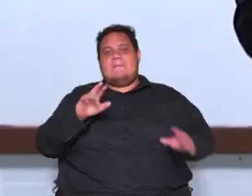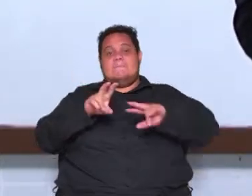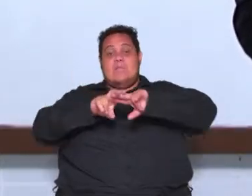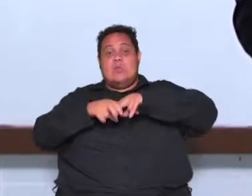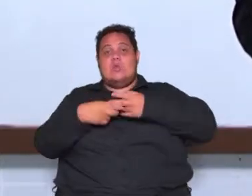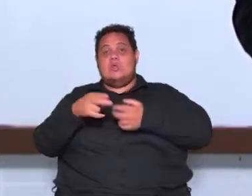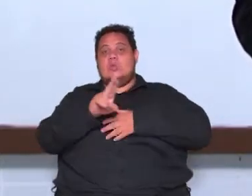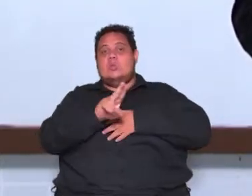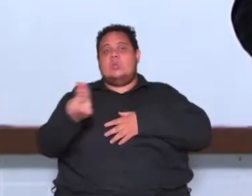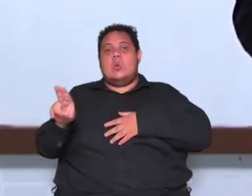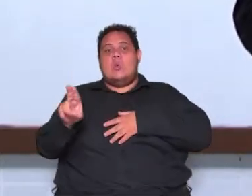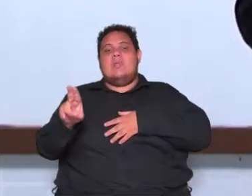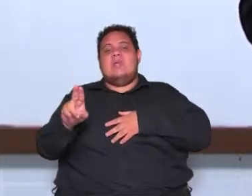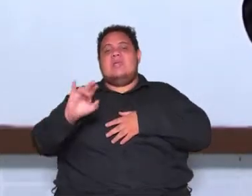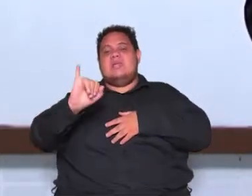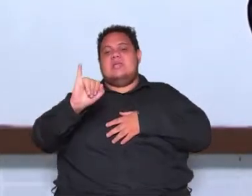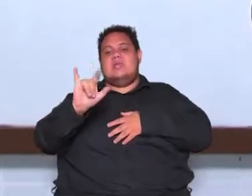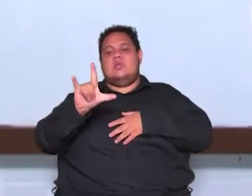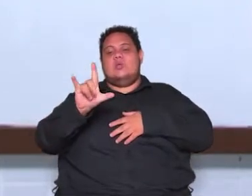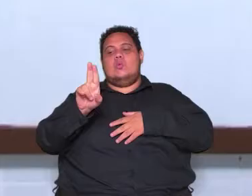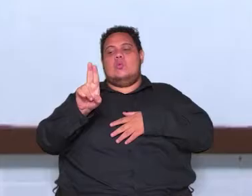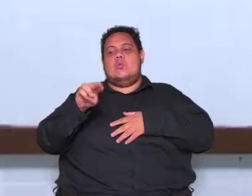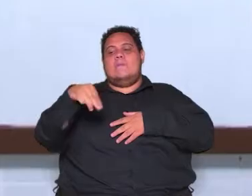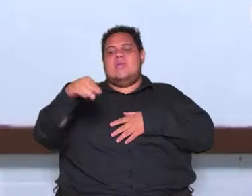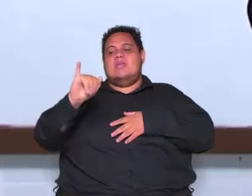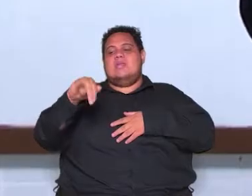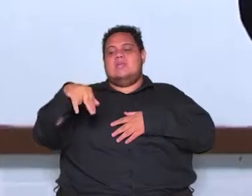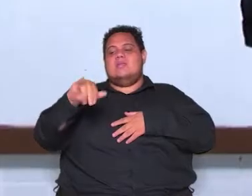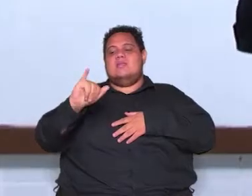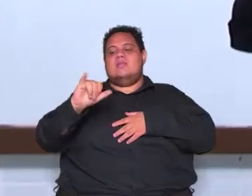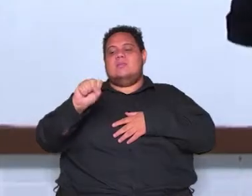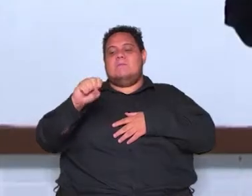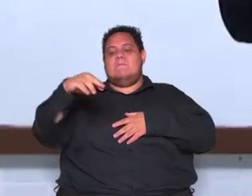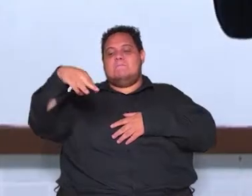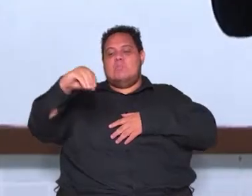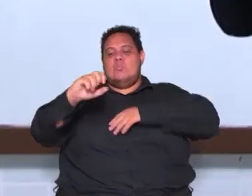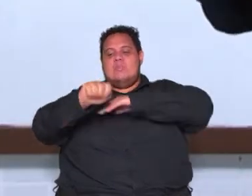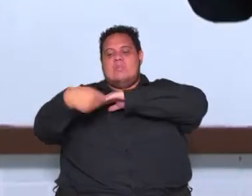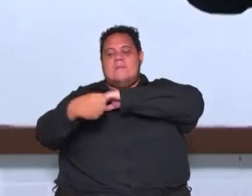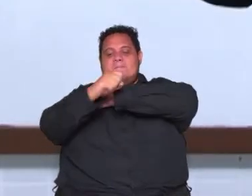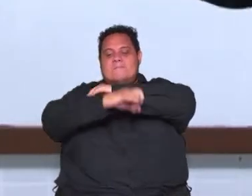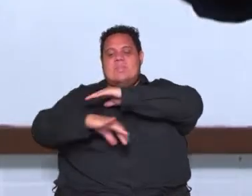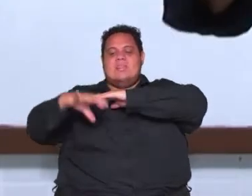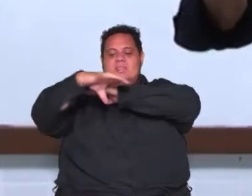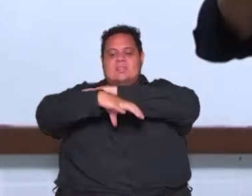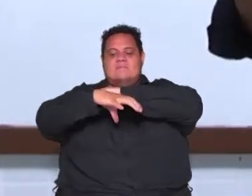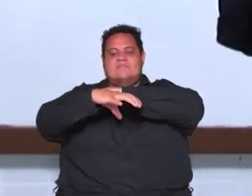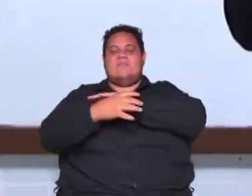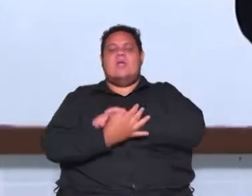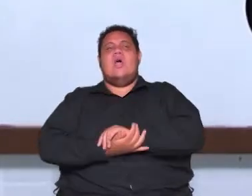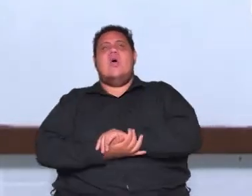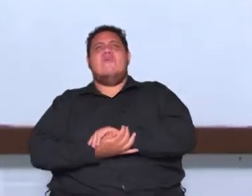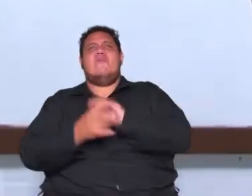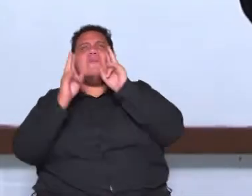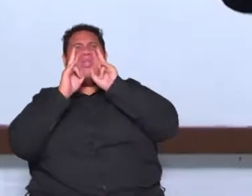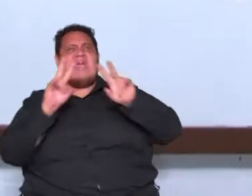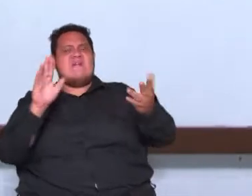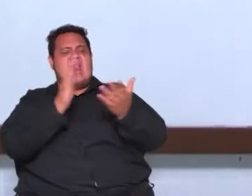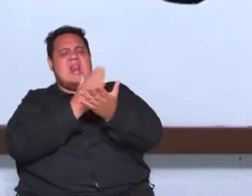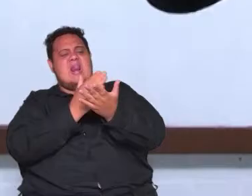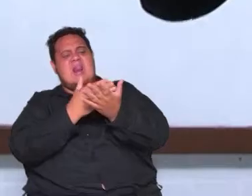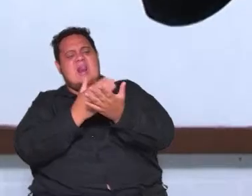isso o nome denominado de iluminismo você vai observar em alguns livros de história que traz também